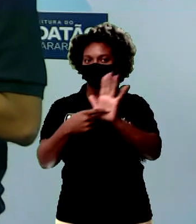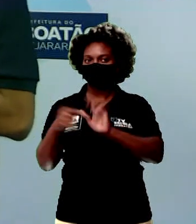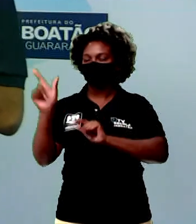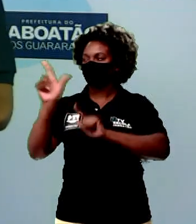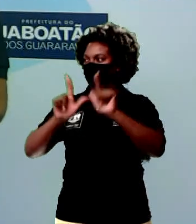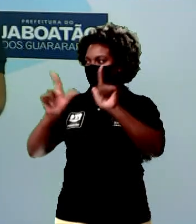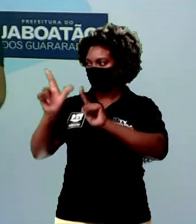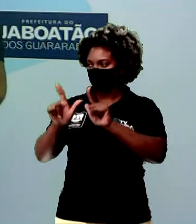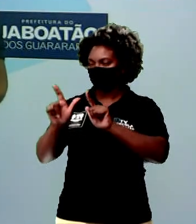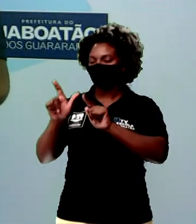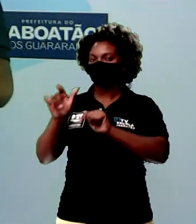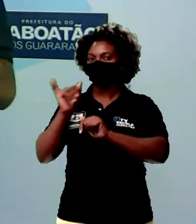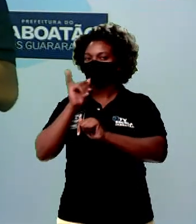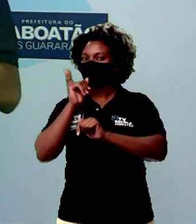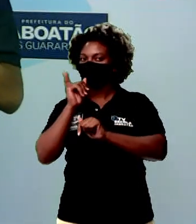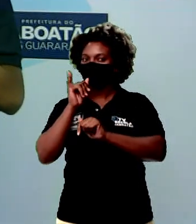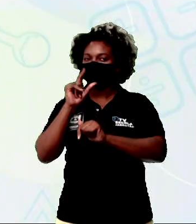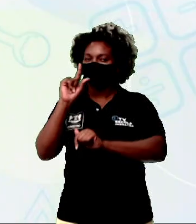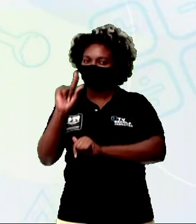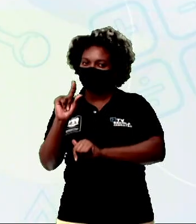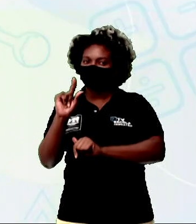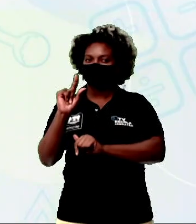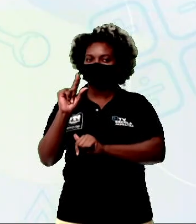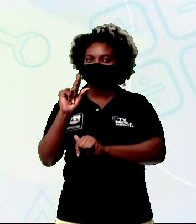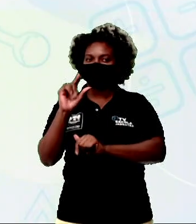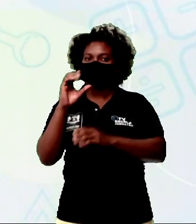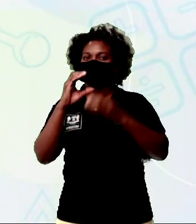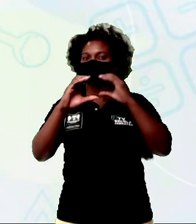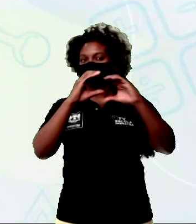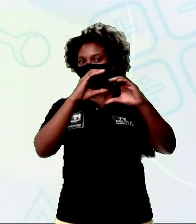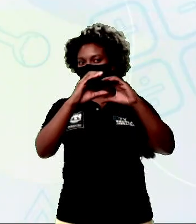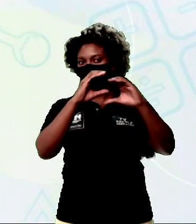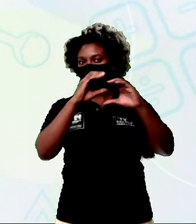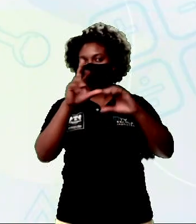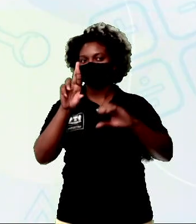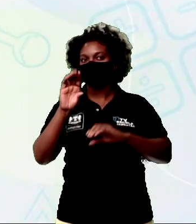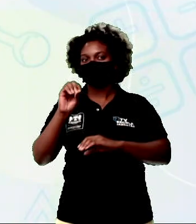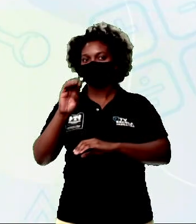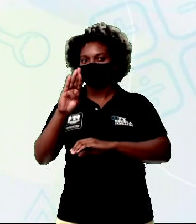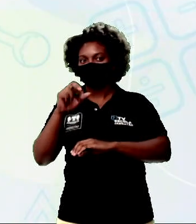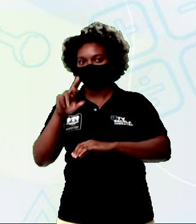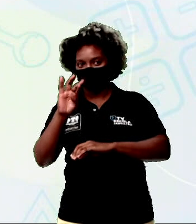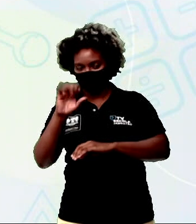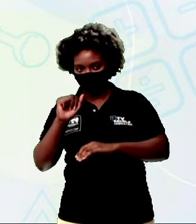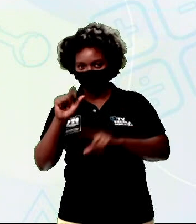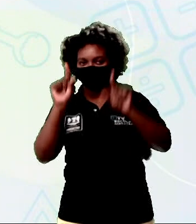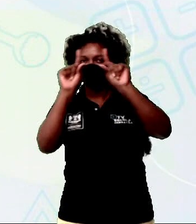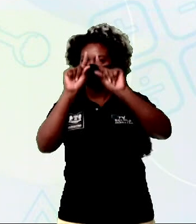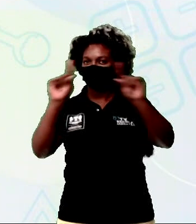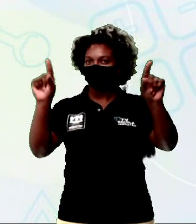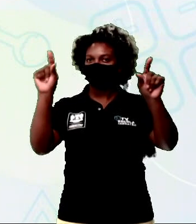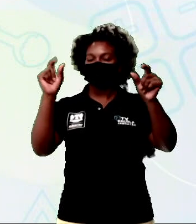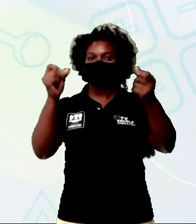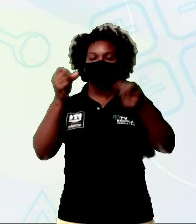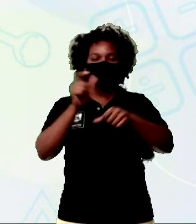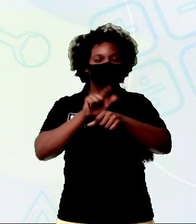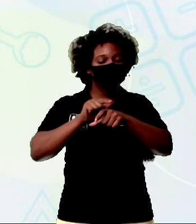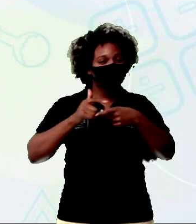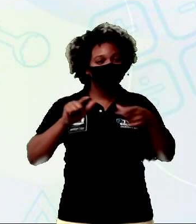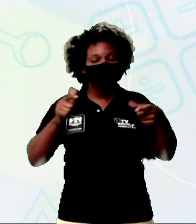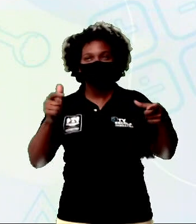um pequeno trecho de uma música de Roberto Carlos, cujo título é Como é grande o meu amor por você.